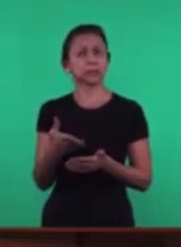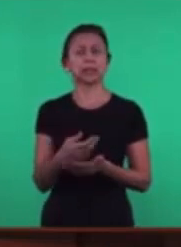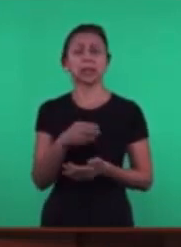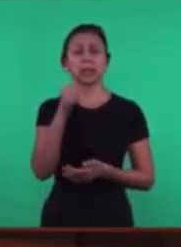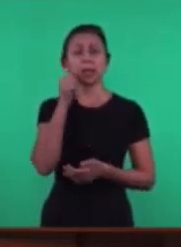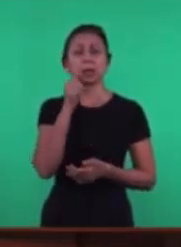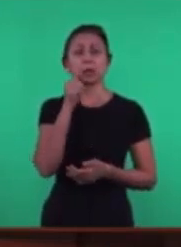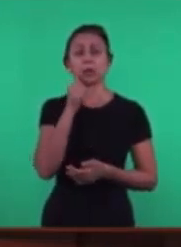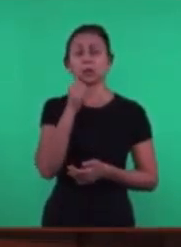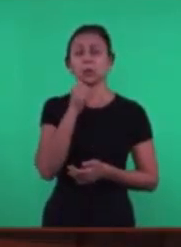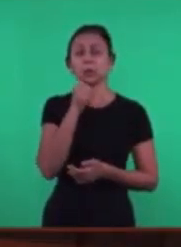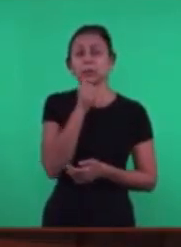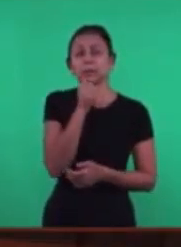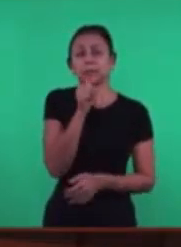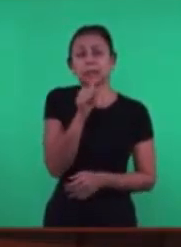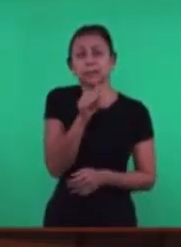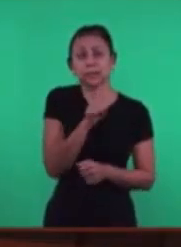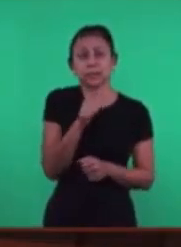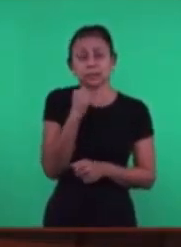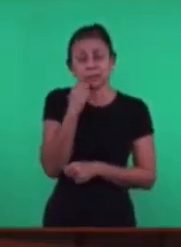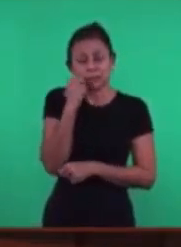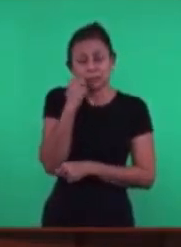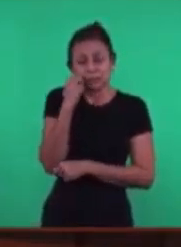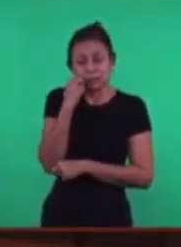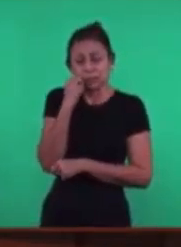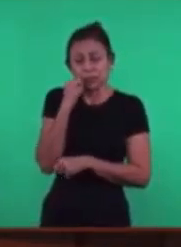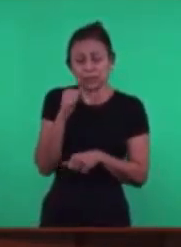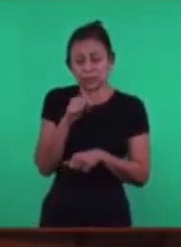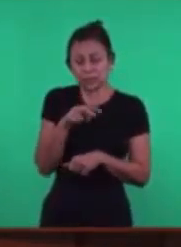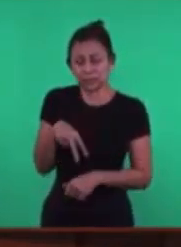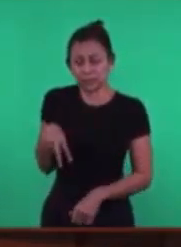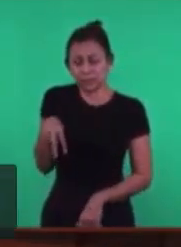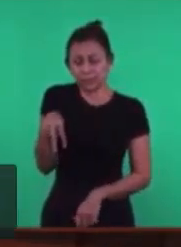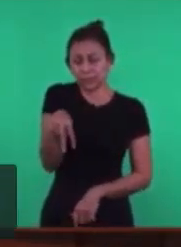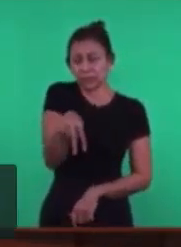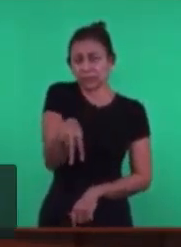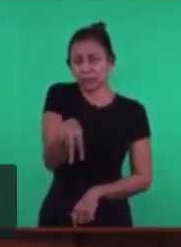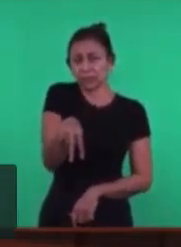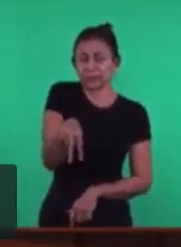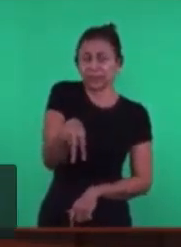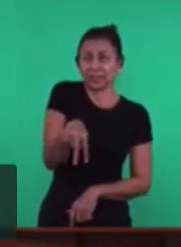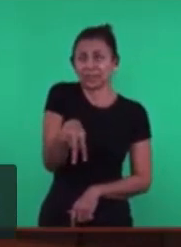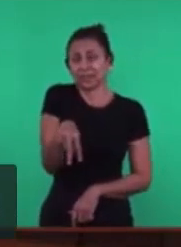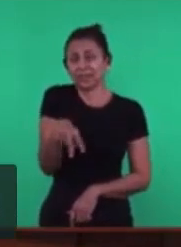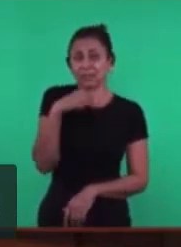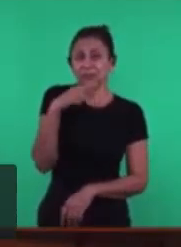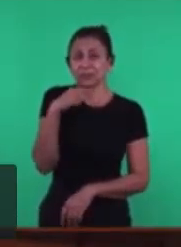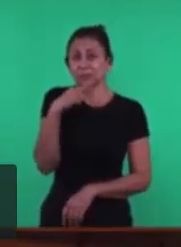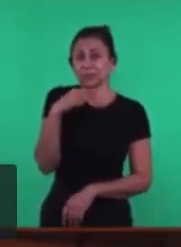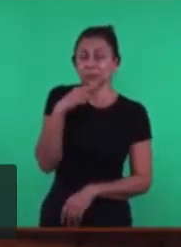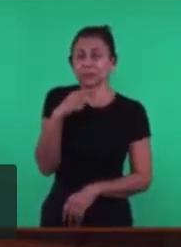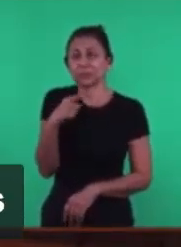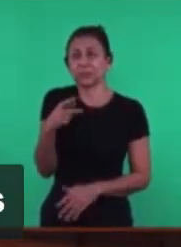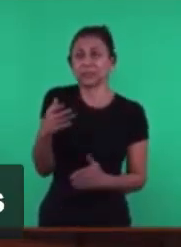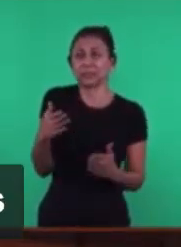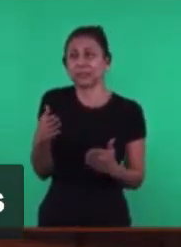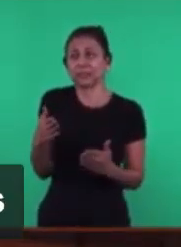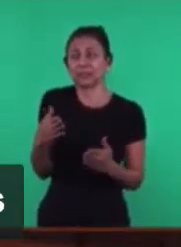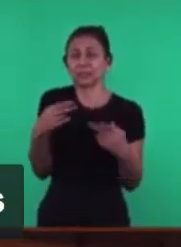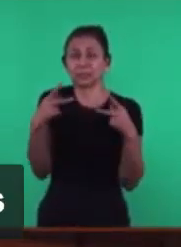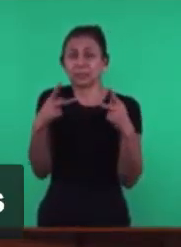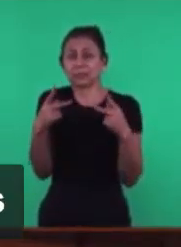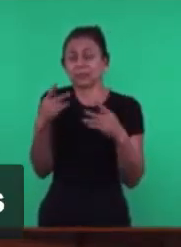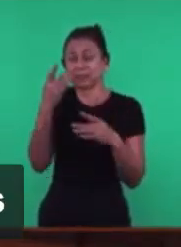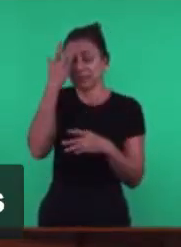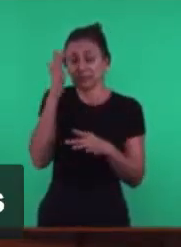irmãzinha Que não sabe dizer nada Não está em condições De dizer nada E deixa o assunto Principal Que é o entendimento E hoje